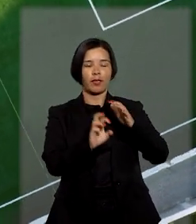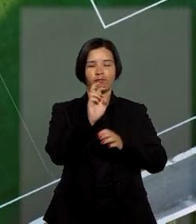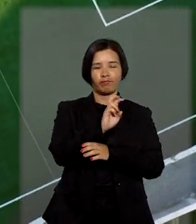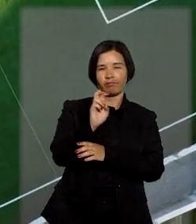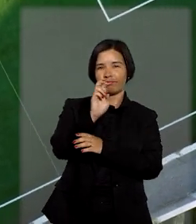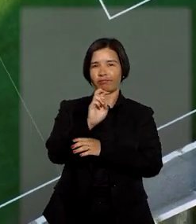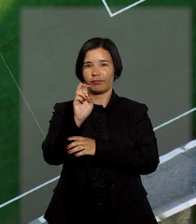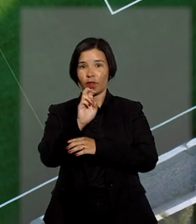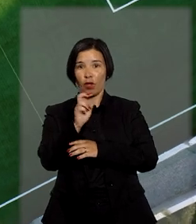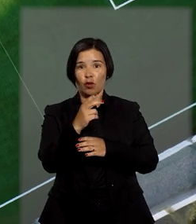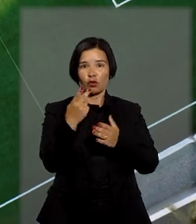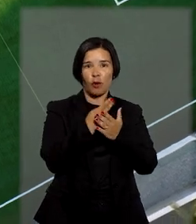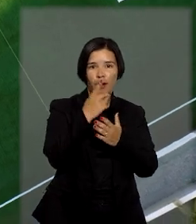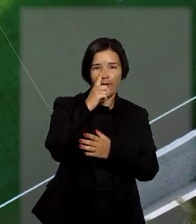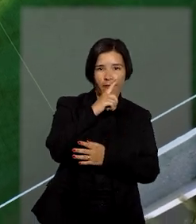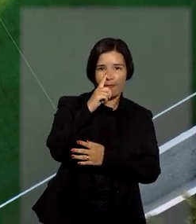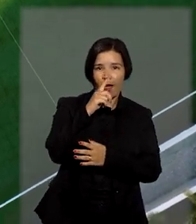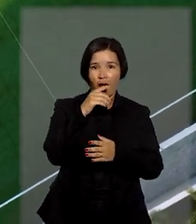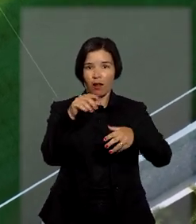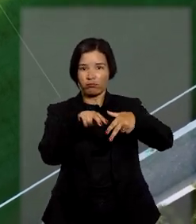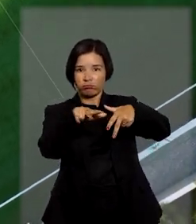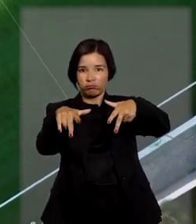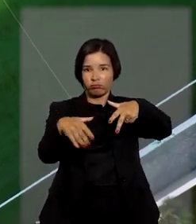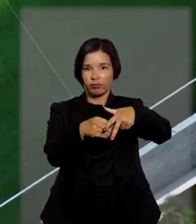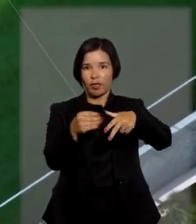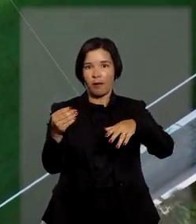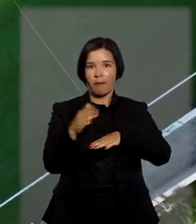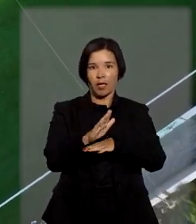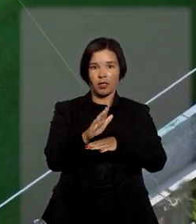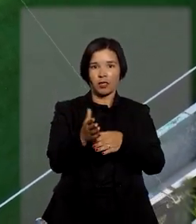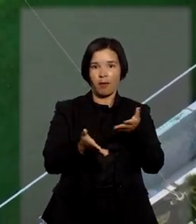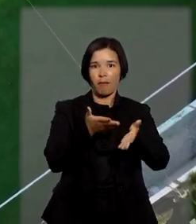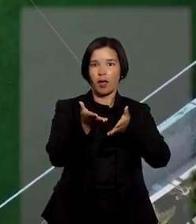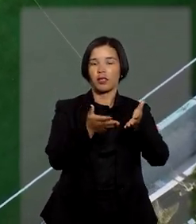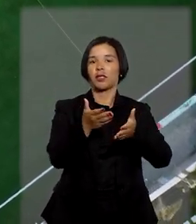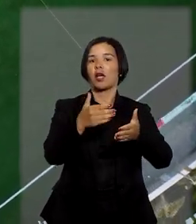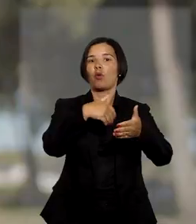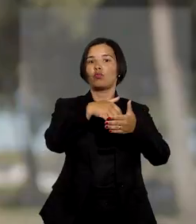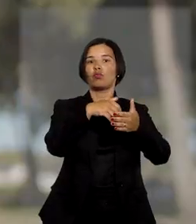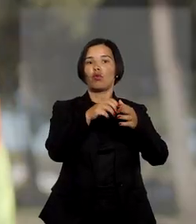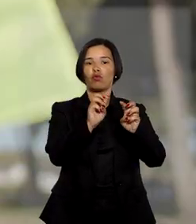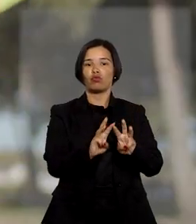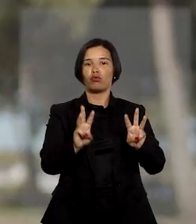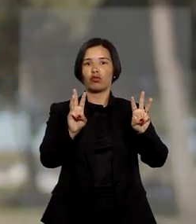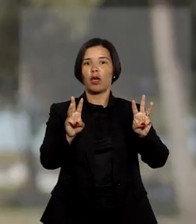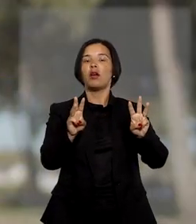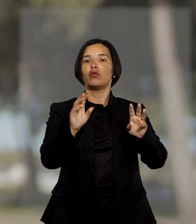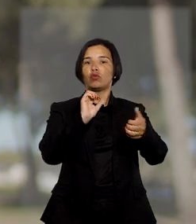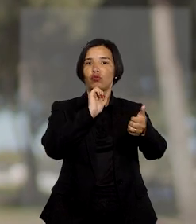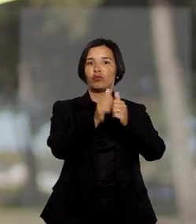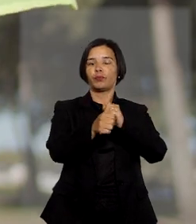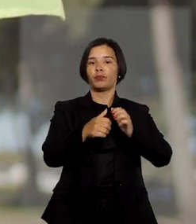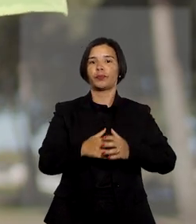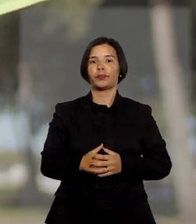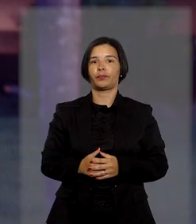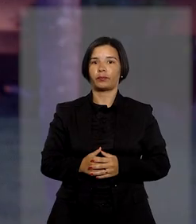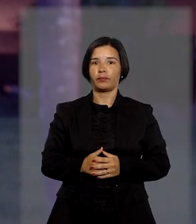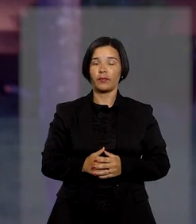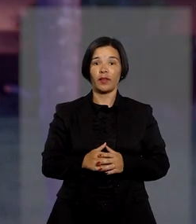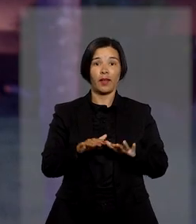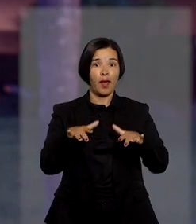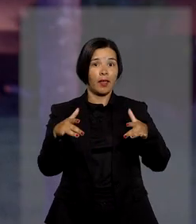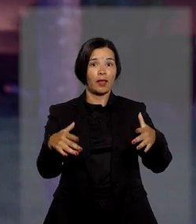na Operação Penalidade Máxima pela suposta participação em esquema de manipulação de resultados de competições esportivas.